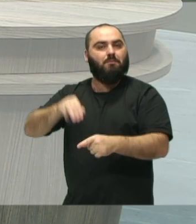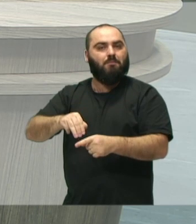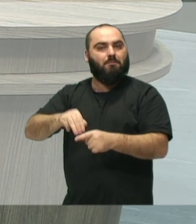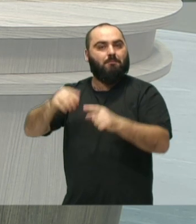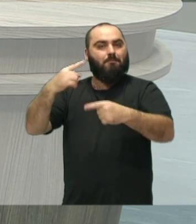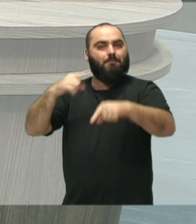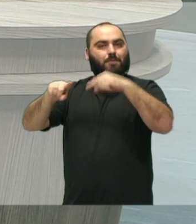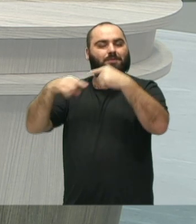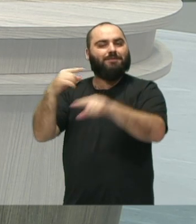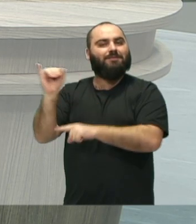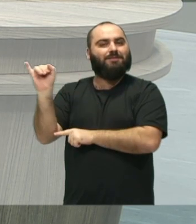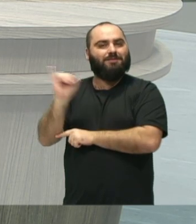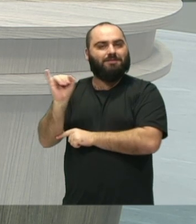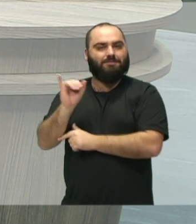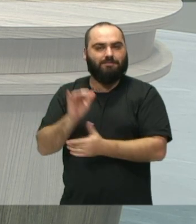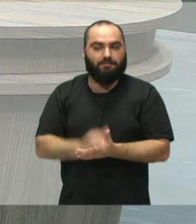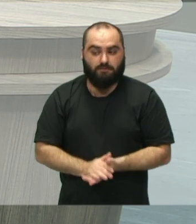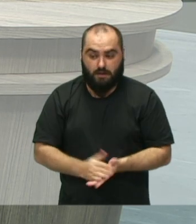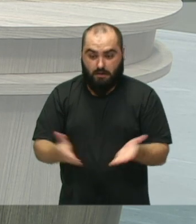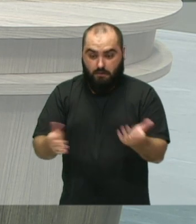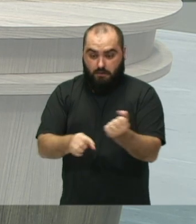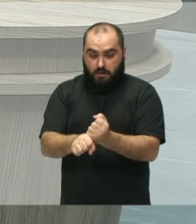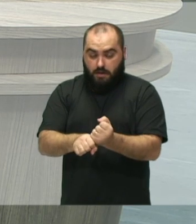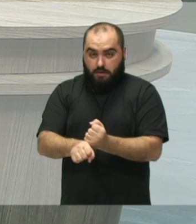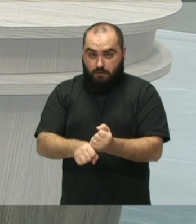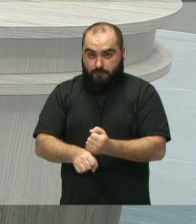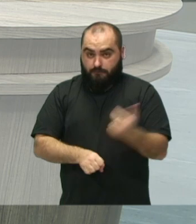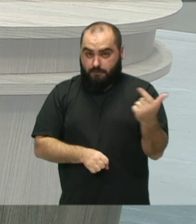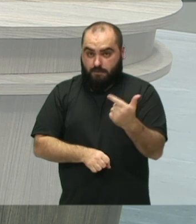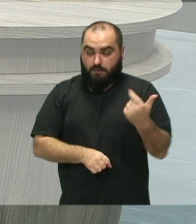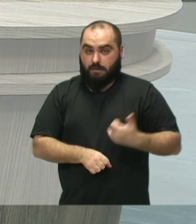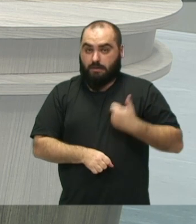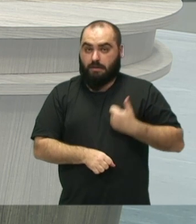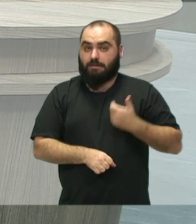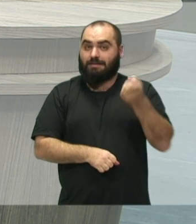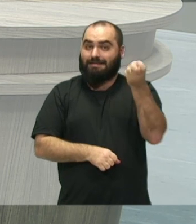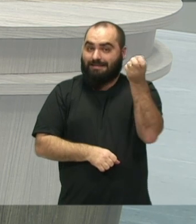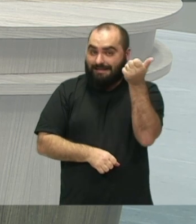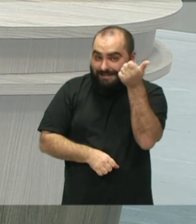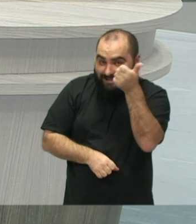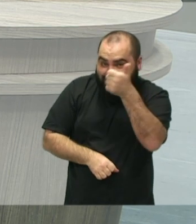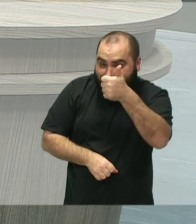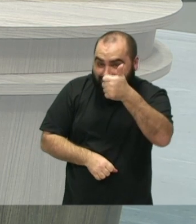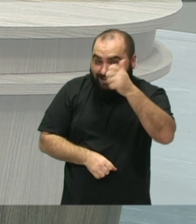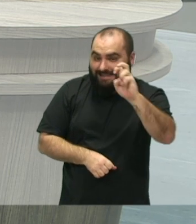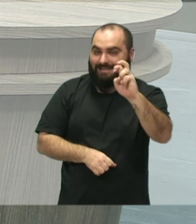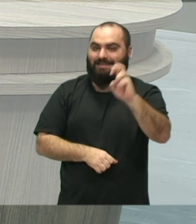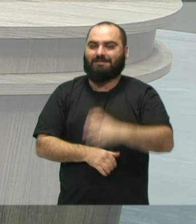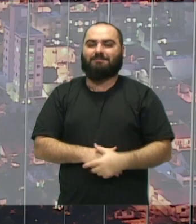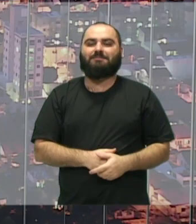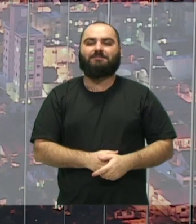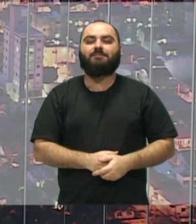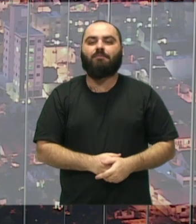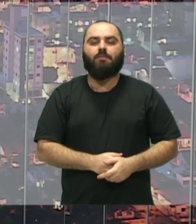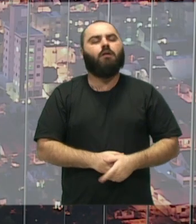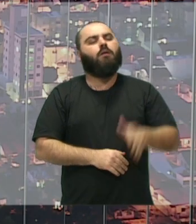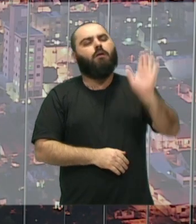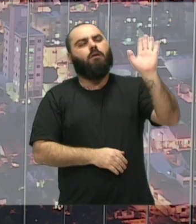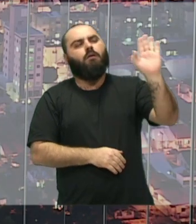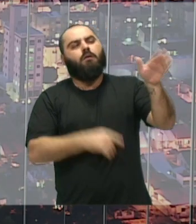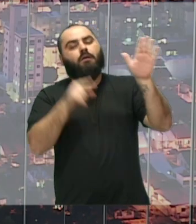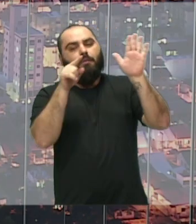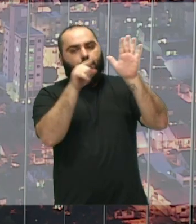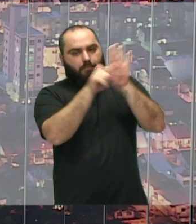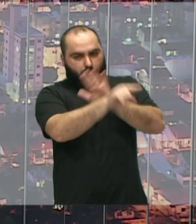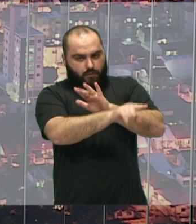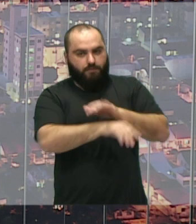completando agora em 2022 seus 15 anos, está debutando. Eliezer, para começar, vamos falar um pouquinho do